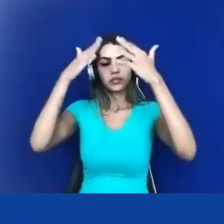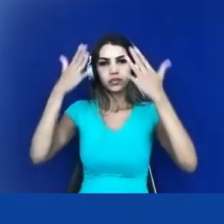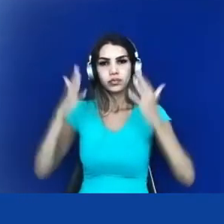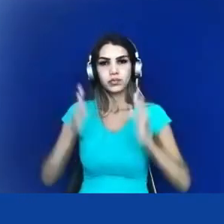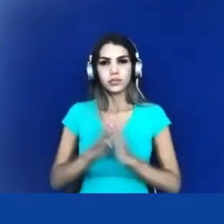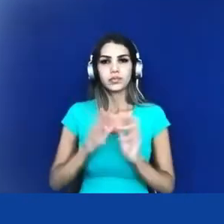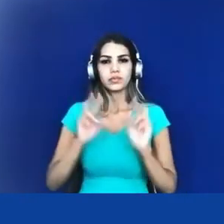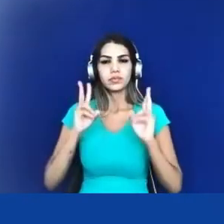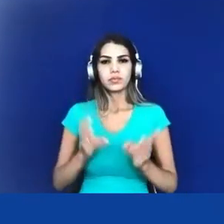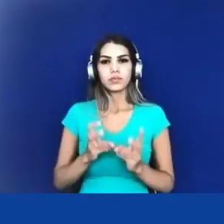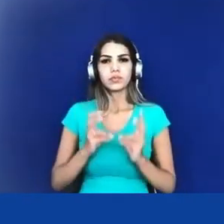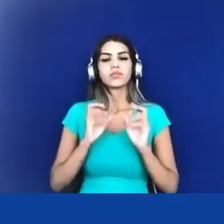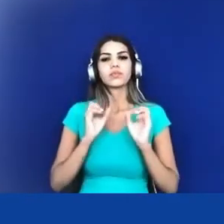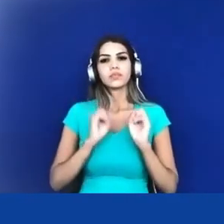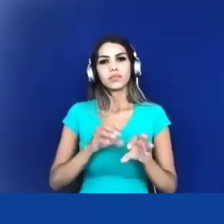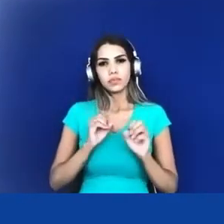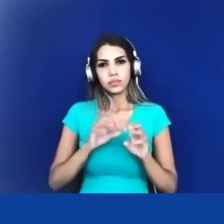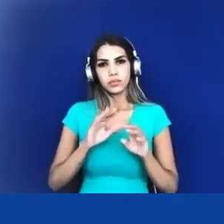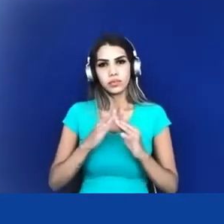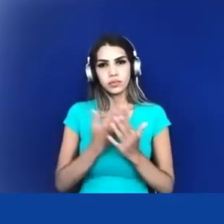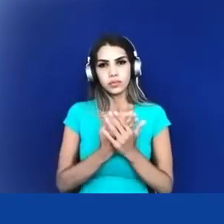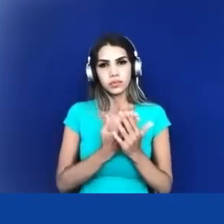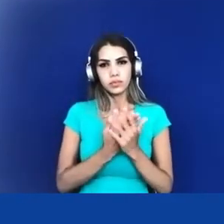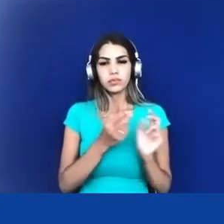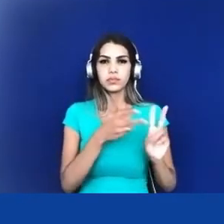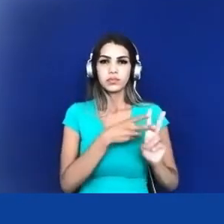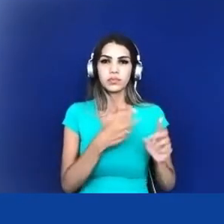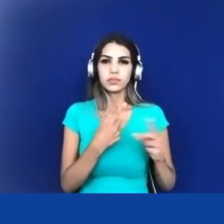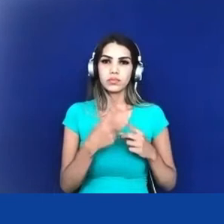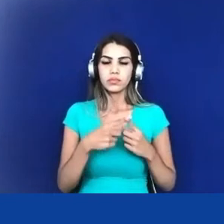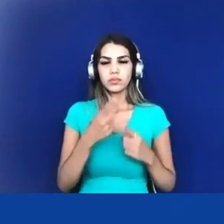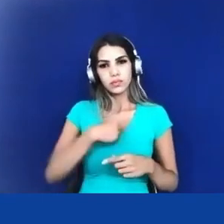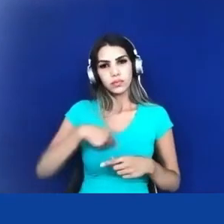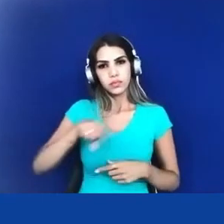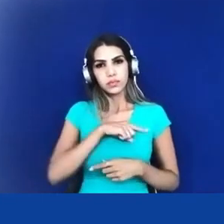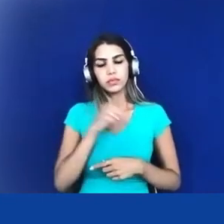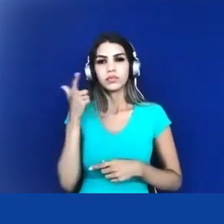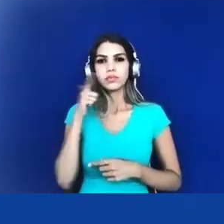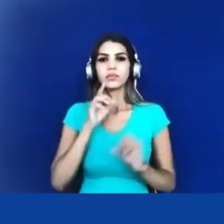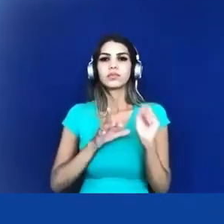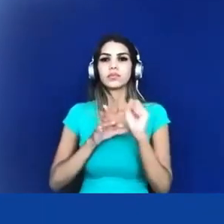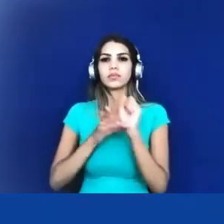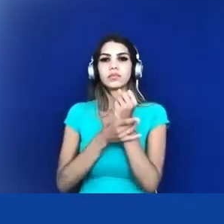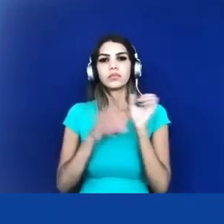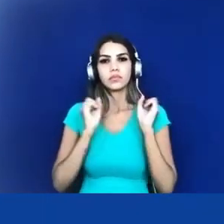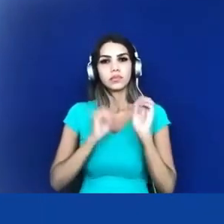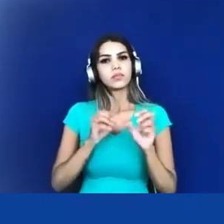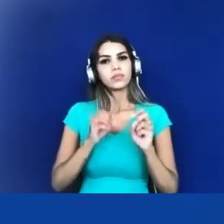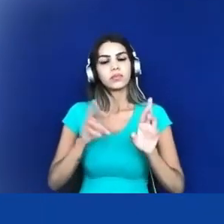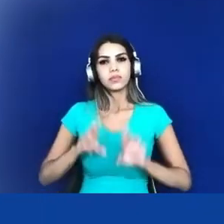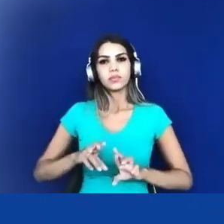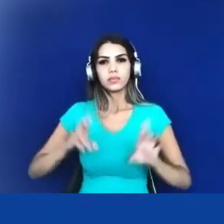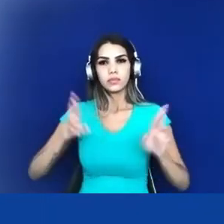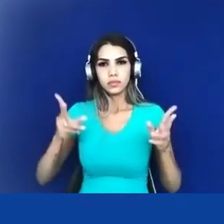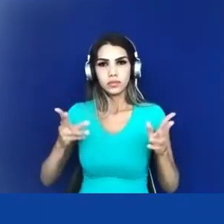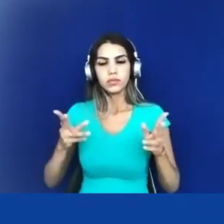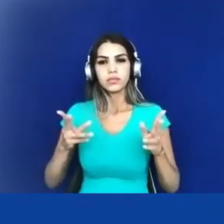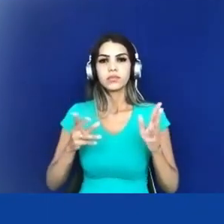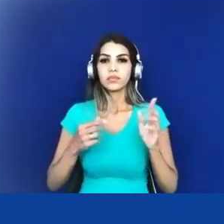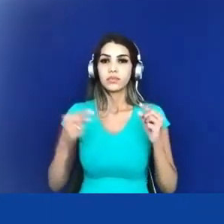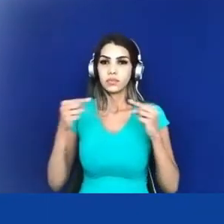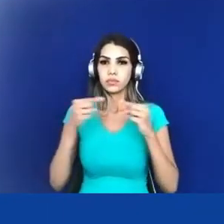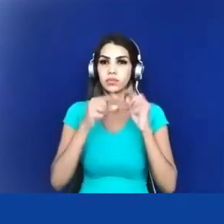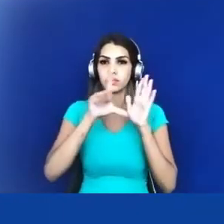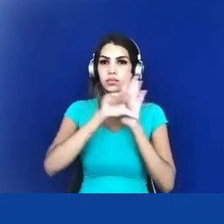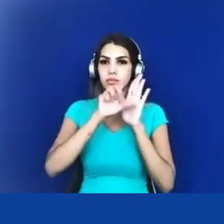escolar indígena porque nós conseguimos desde ter garantido uma educação diferenciada através da LDB a gente também